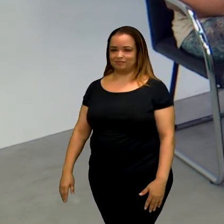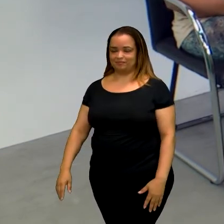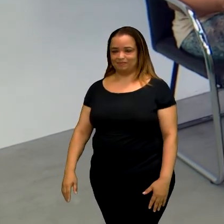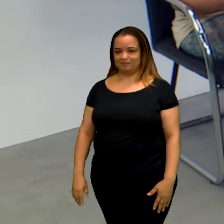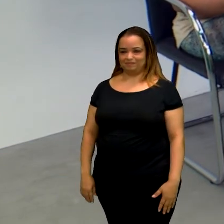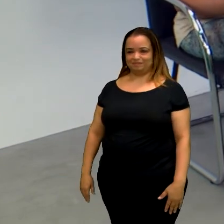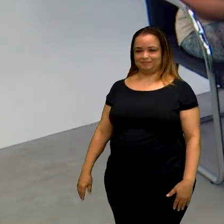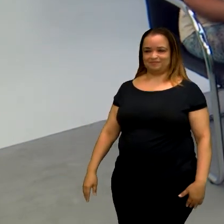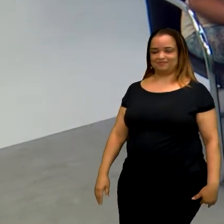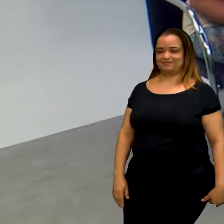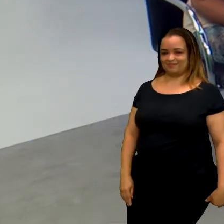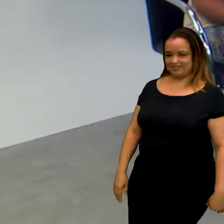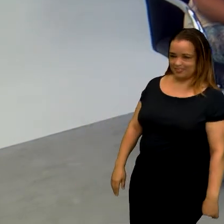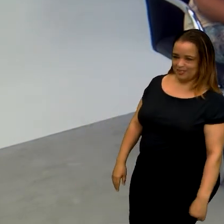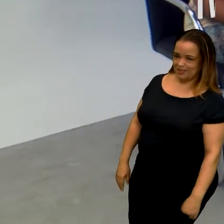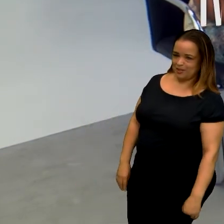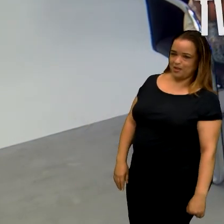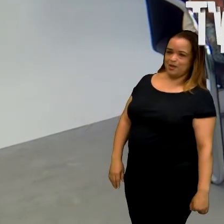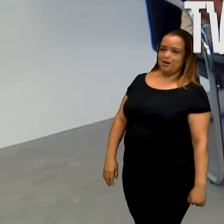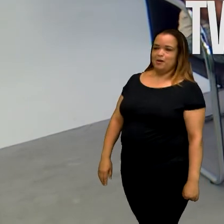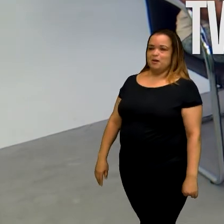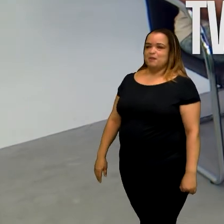O que vocês gostariam de saber mais.